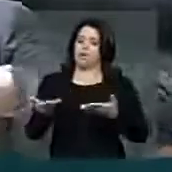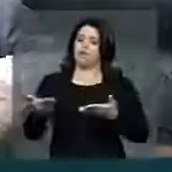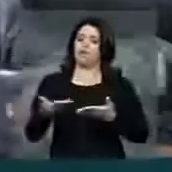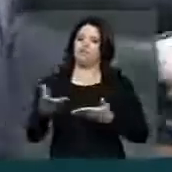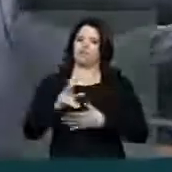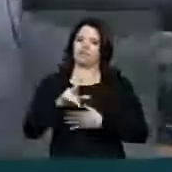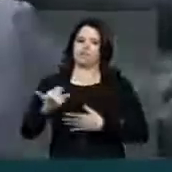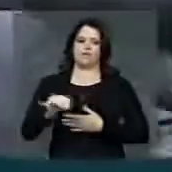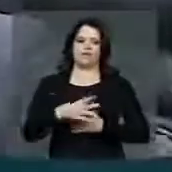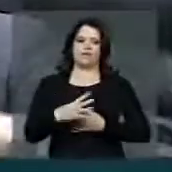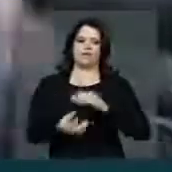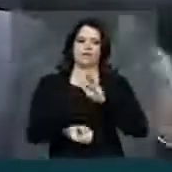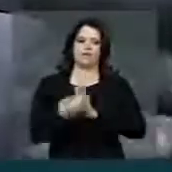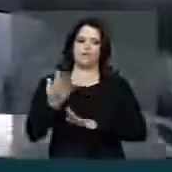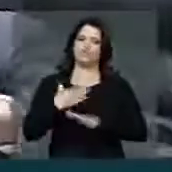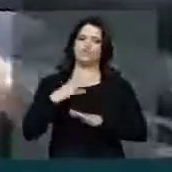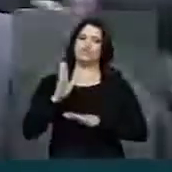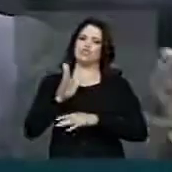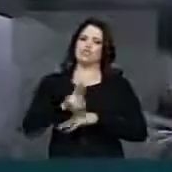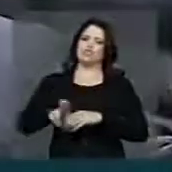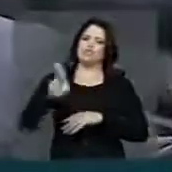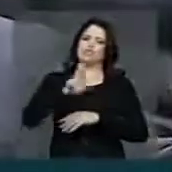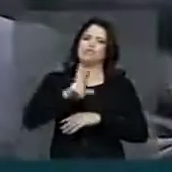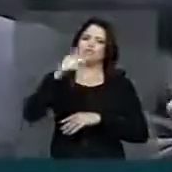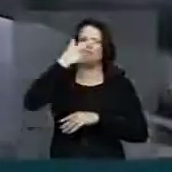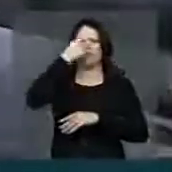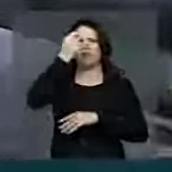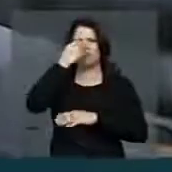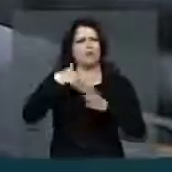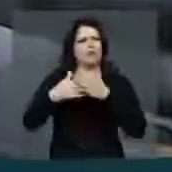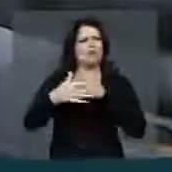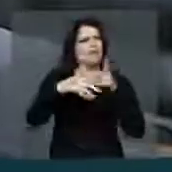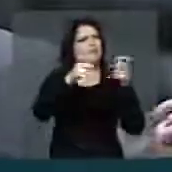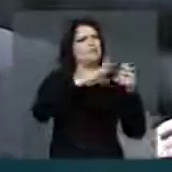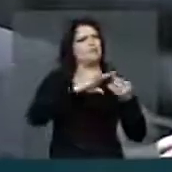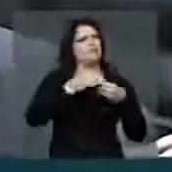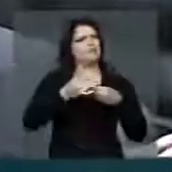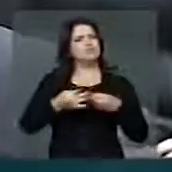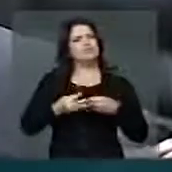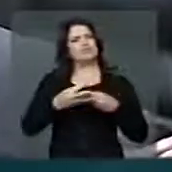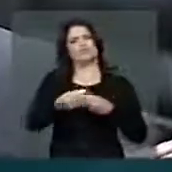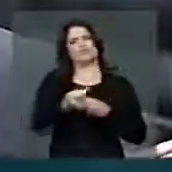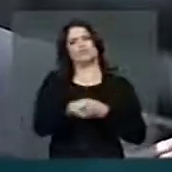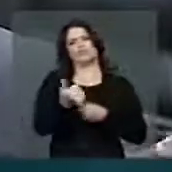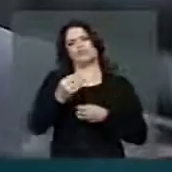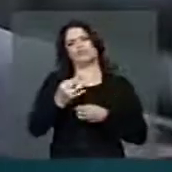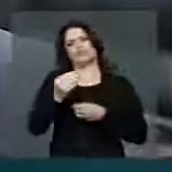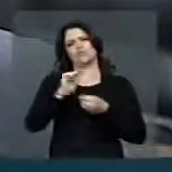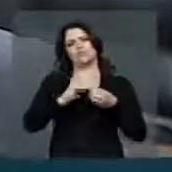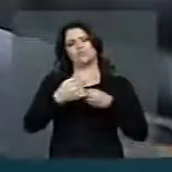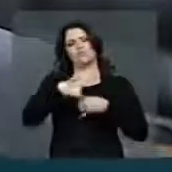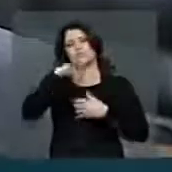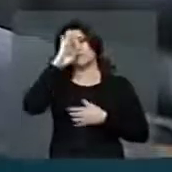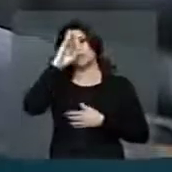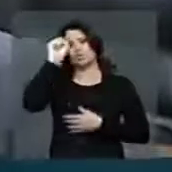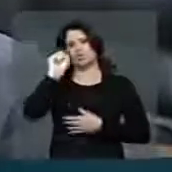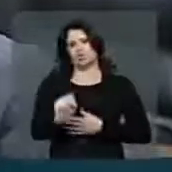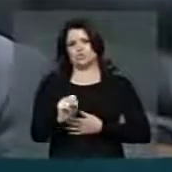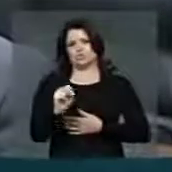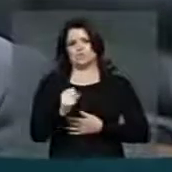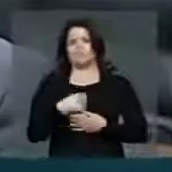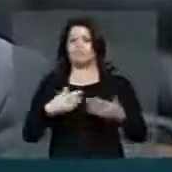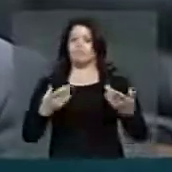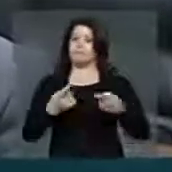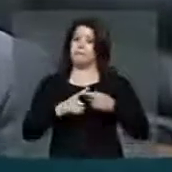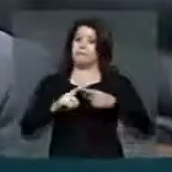criou-se universidades e faculdades por todos os municípios, quase todos os municípios, principalmente no Sul. Só